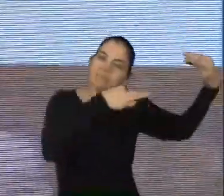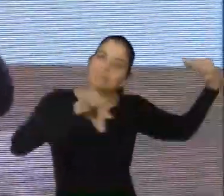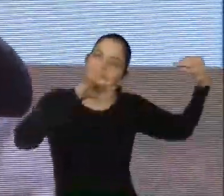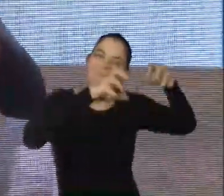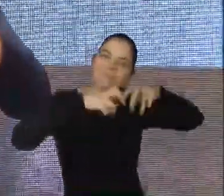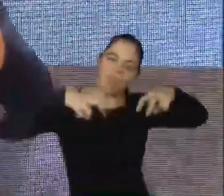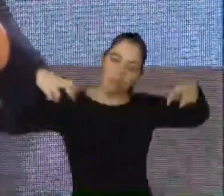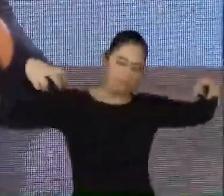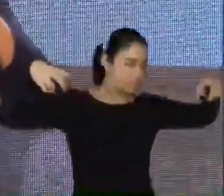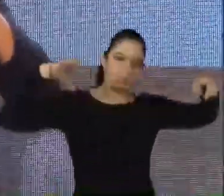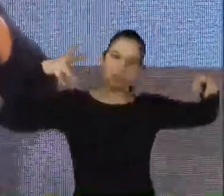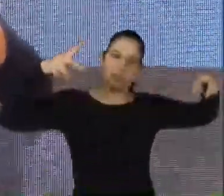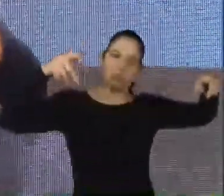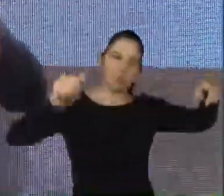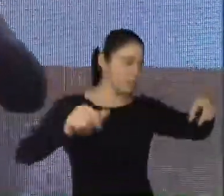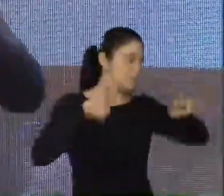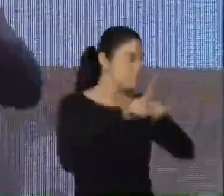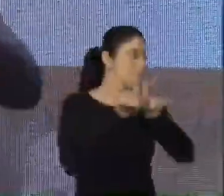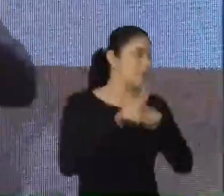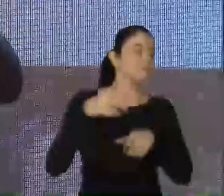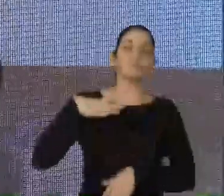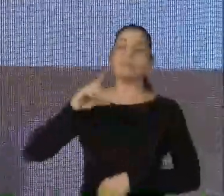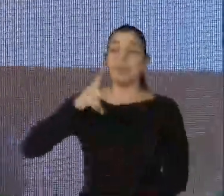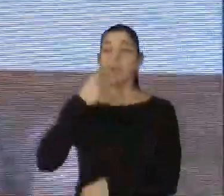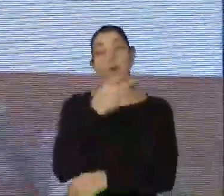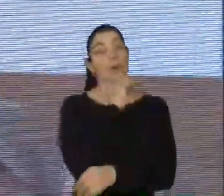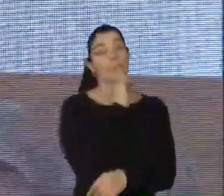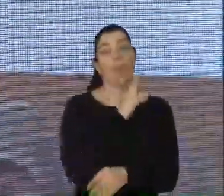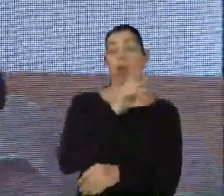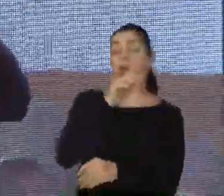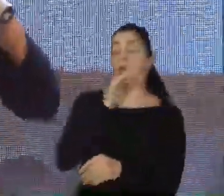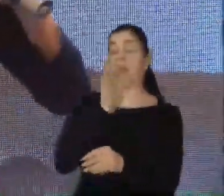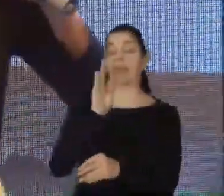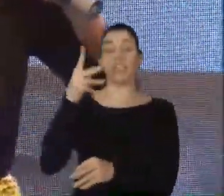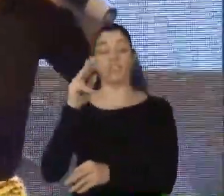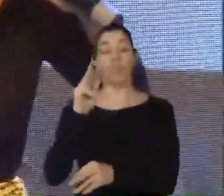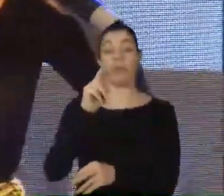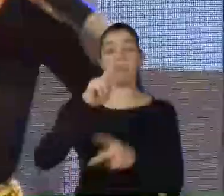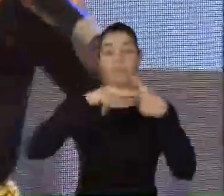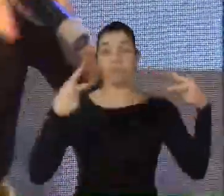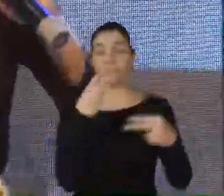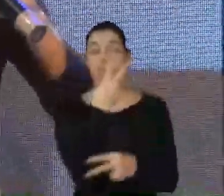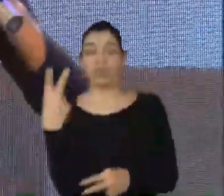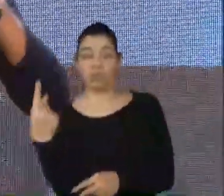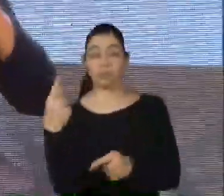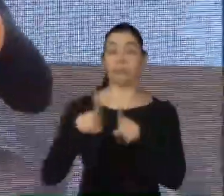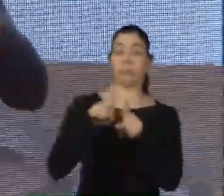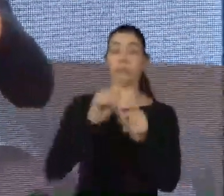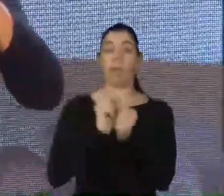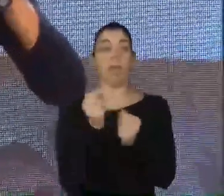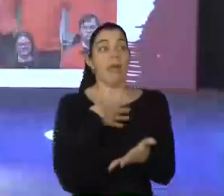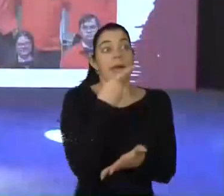instrumentos a mais, como, por exemplo, na Trissomia 21, que eu tenho um cromossomo inteiro a mais, ou se eu tenho um instrumento diferente, como, por exemplo, na